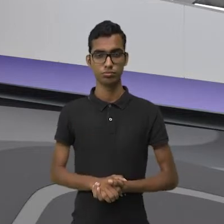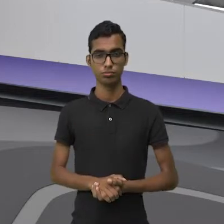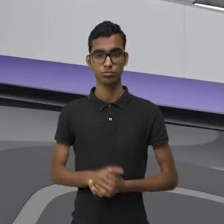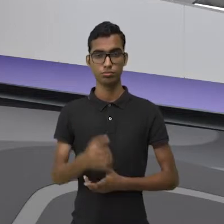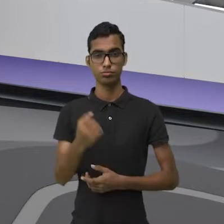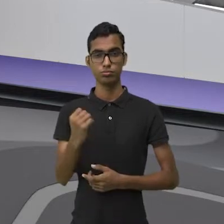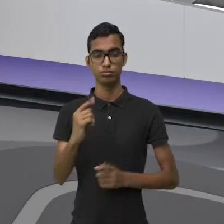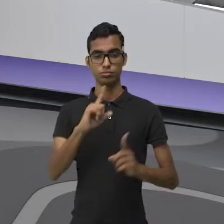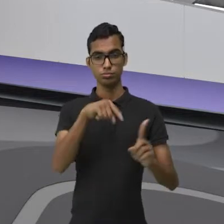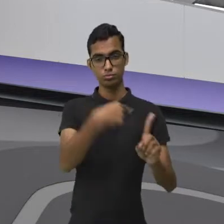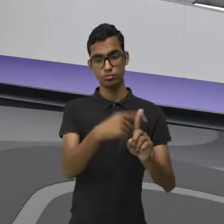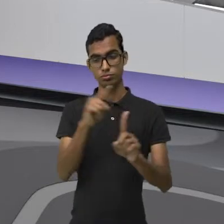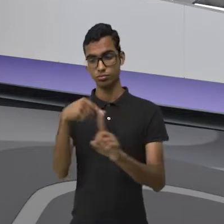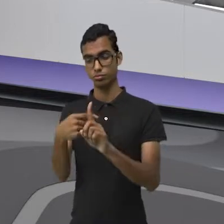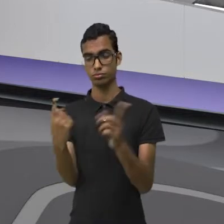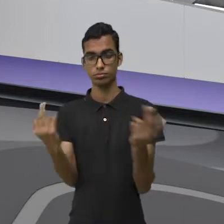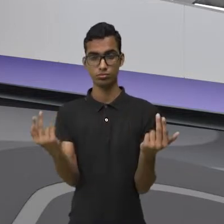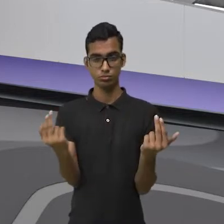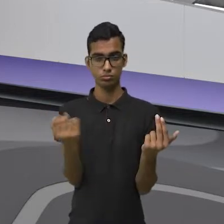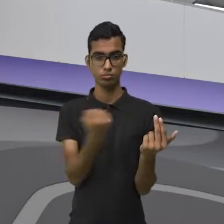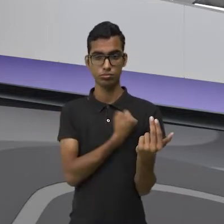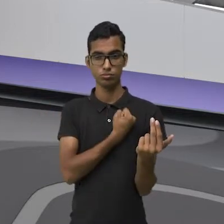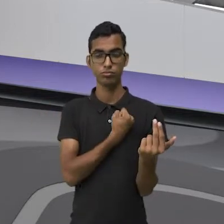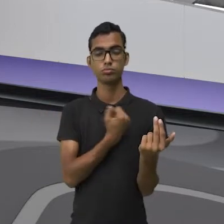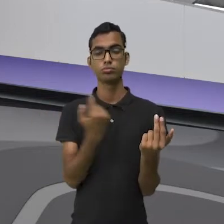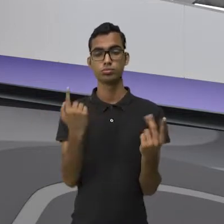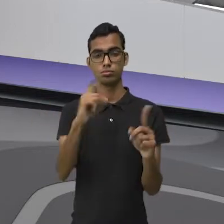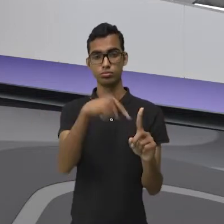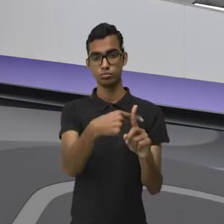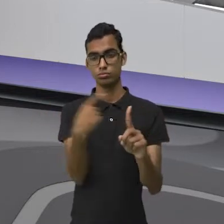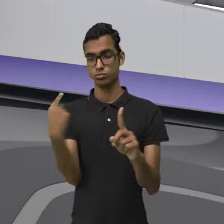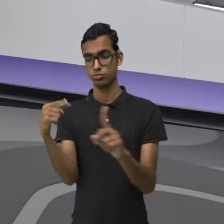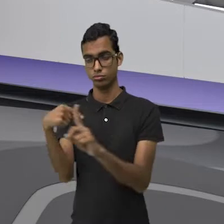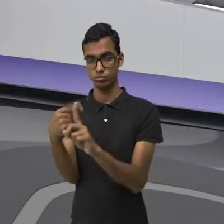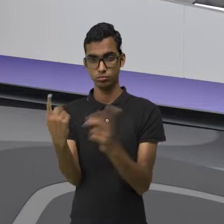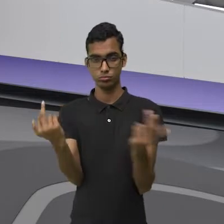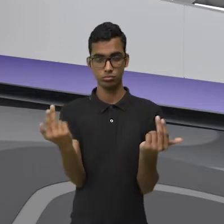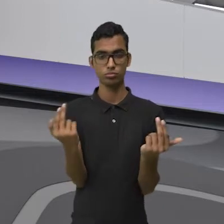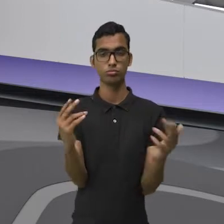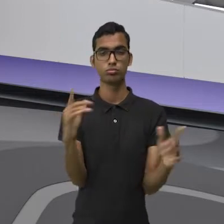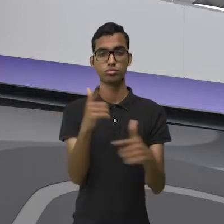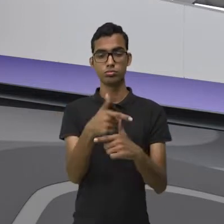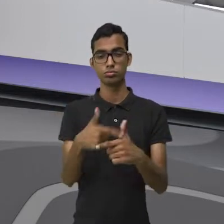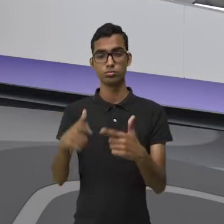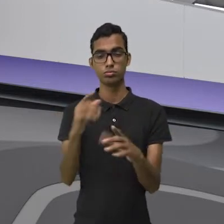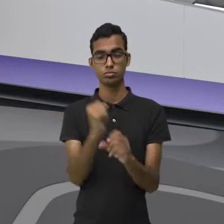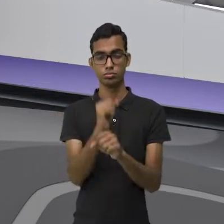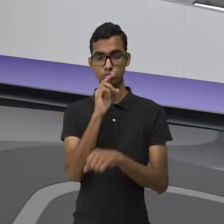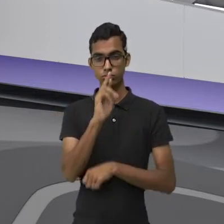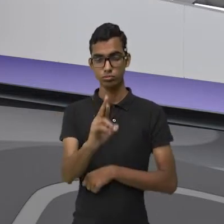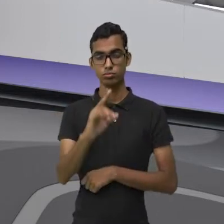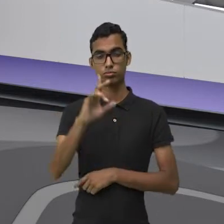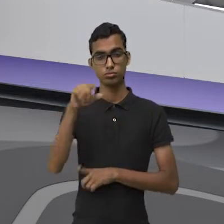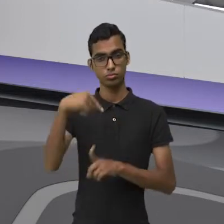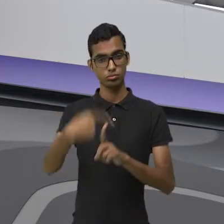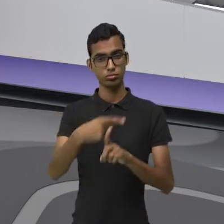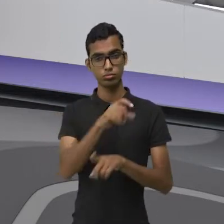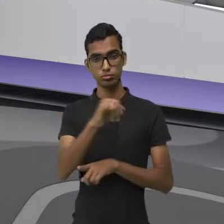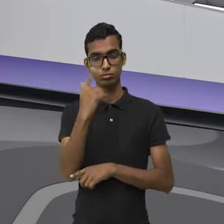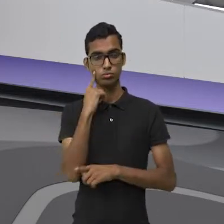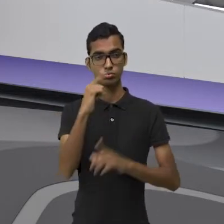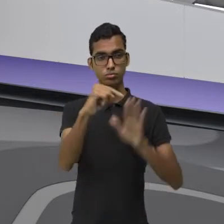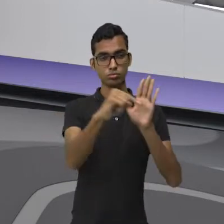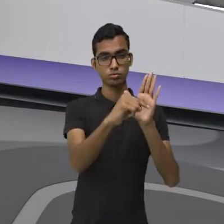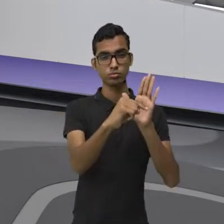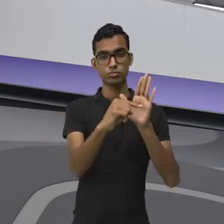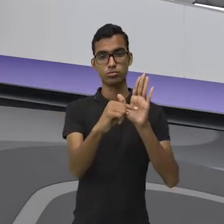iguais, olha, números com sinais iguais, eu estou dividindo números com sinais iguais, o resultado é positivo. Se eu estou dividindo